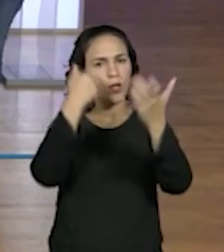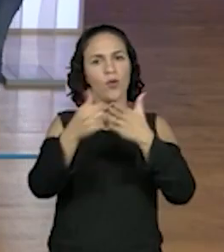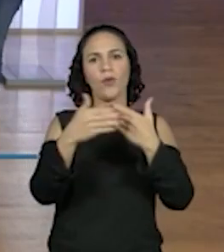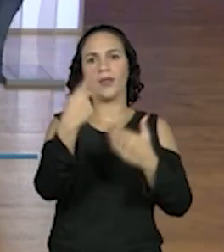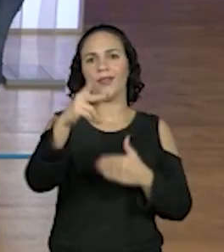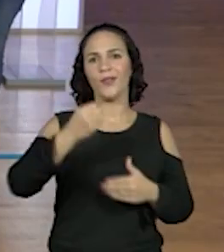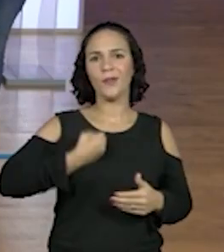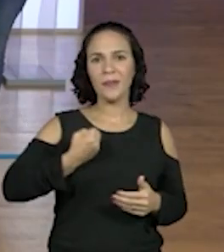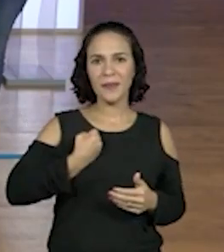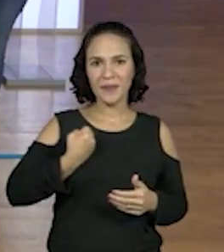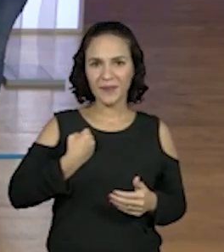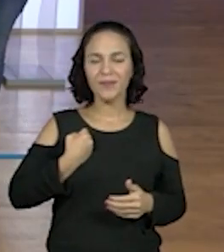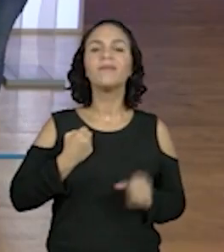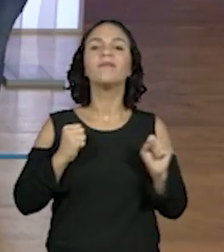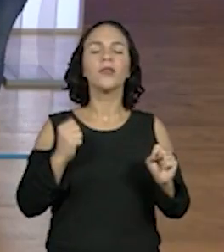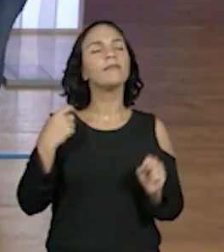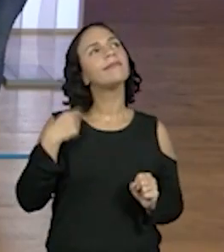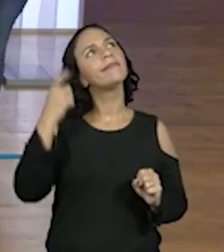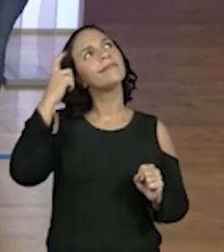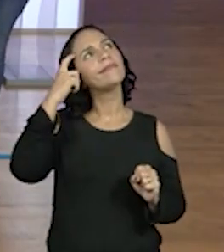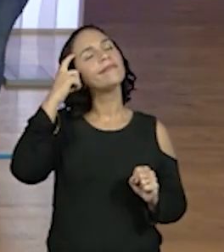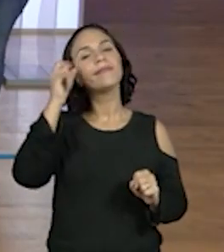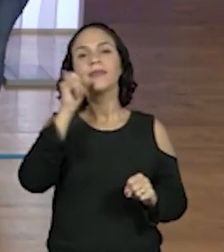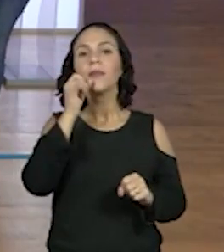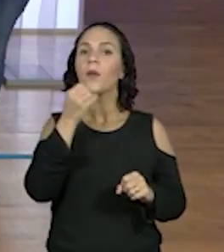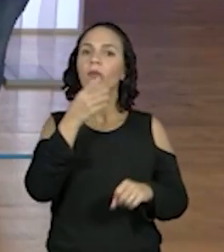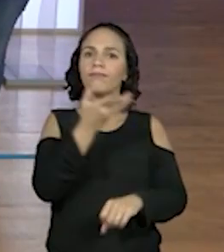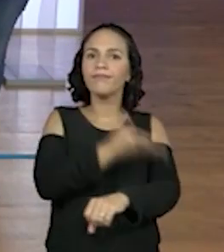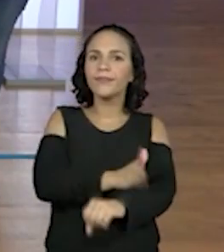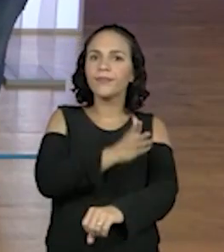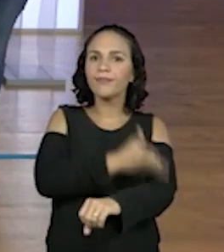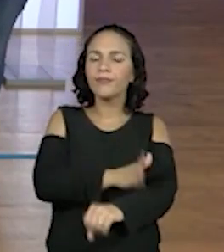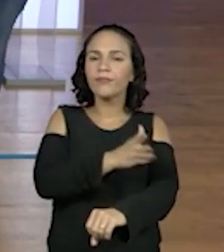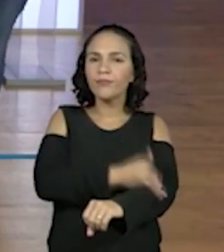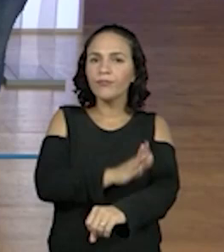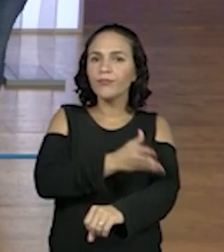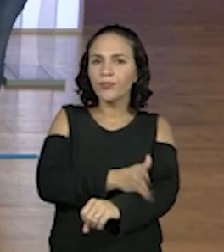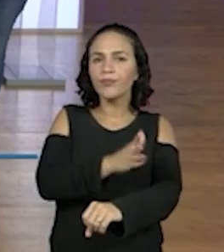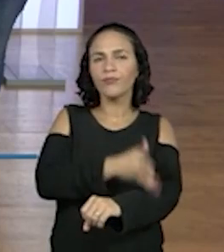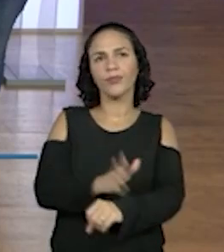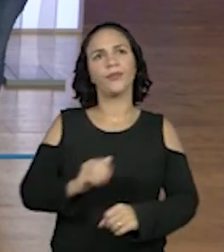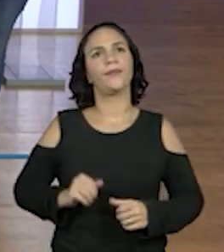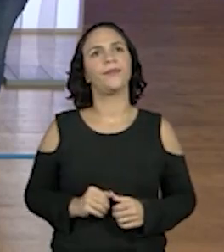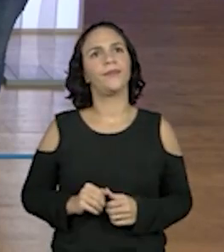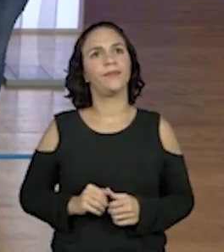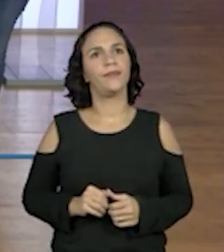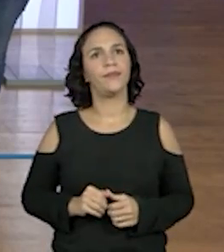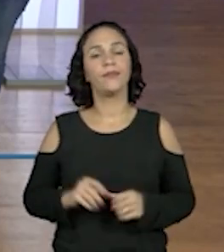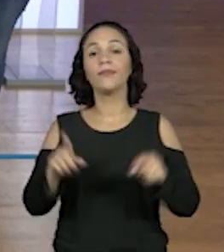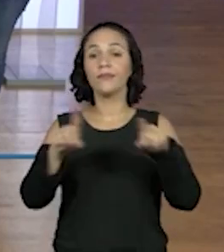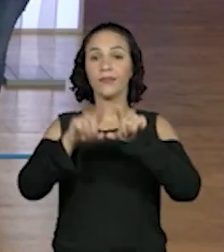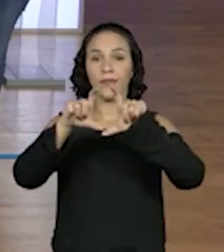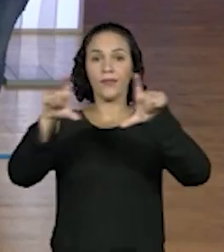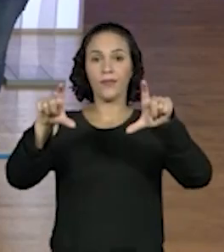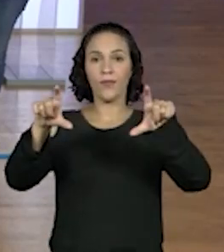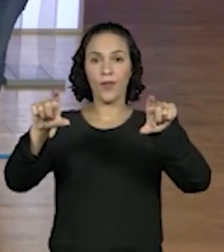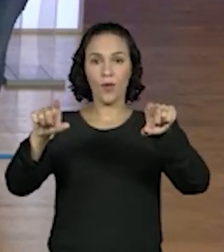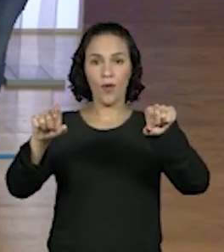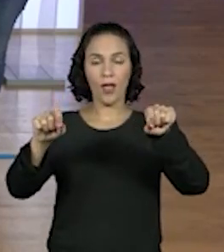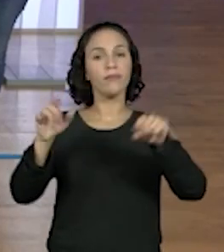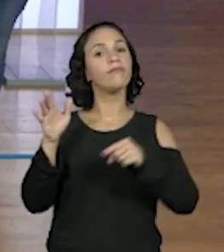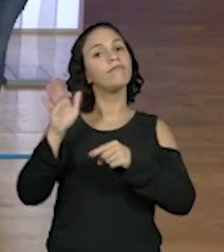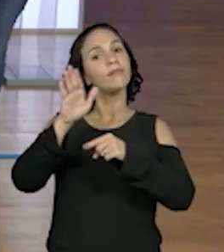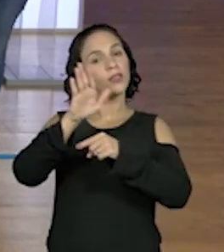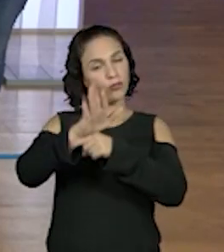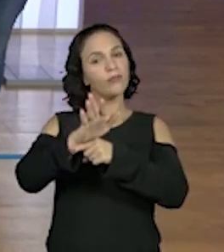deles. É, eles podem pensar nos números, já é uma forma de treiná-los, não é? Vai treinando, pensando aí